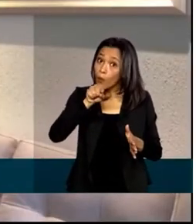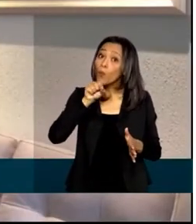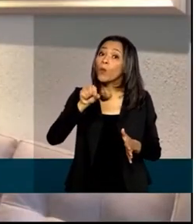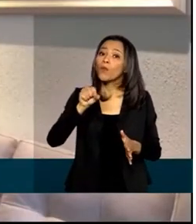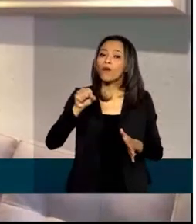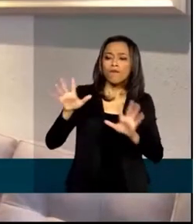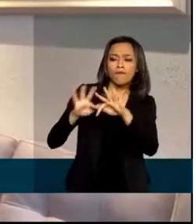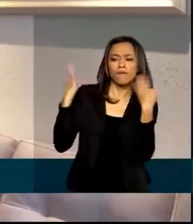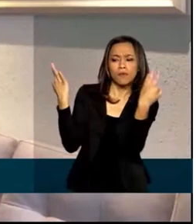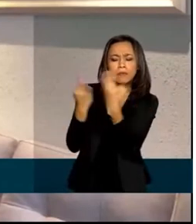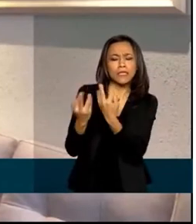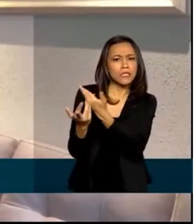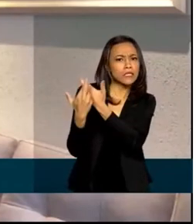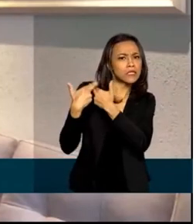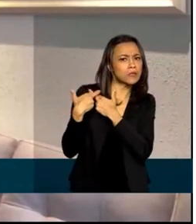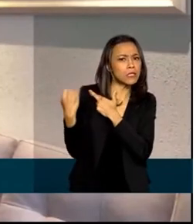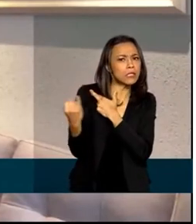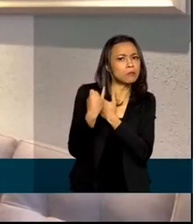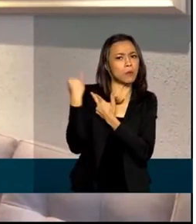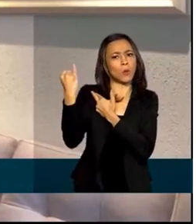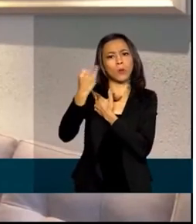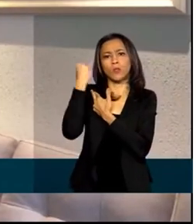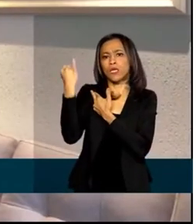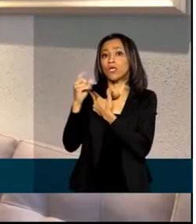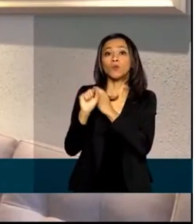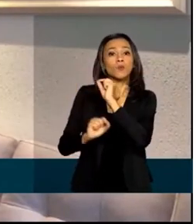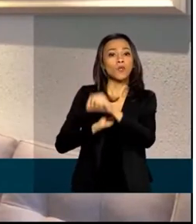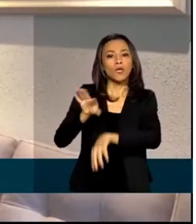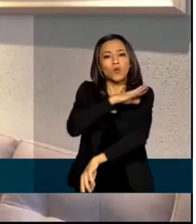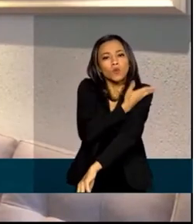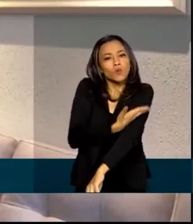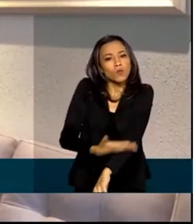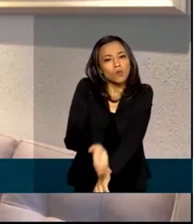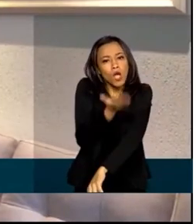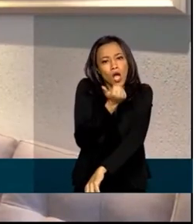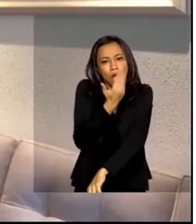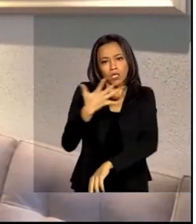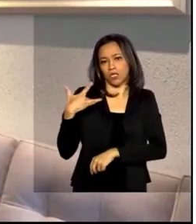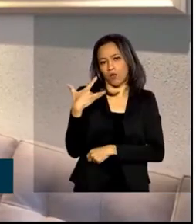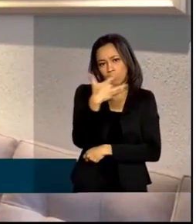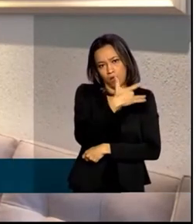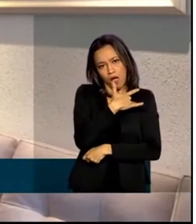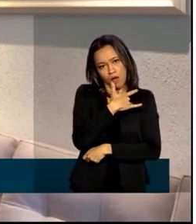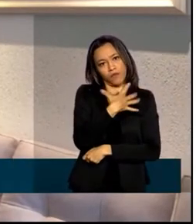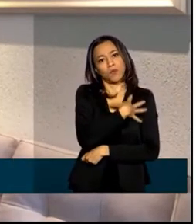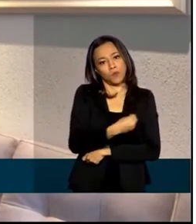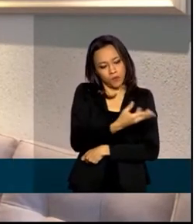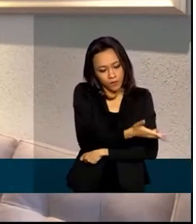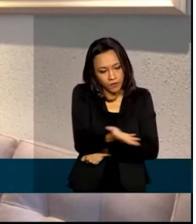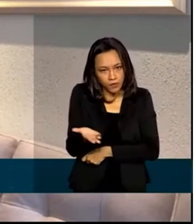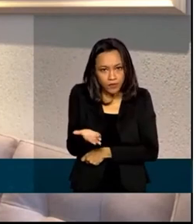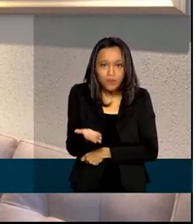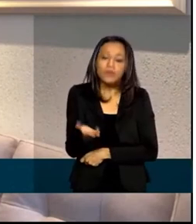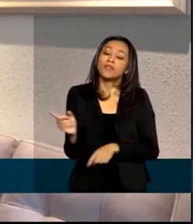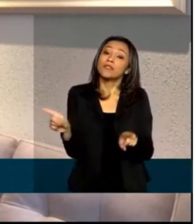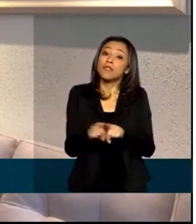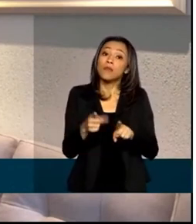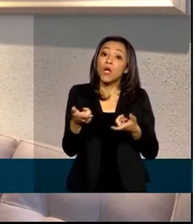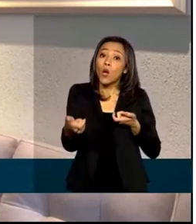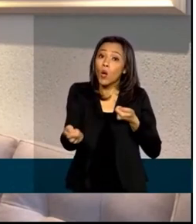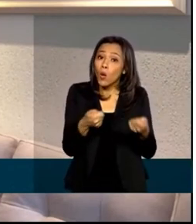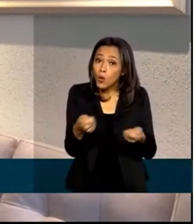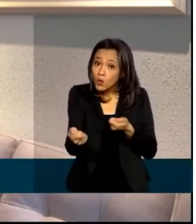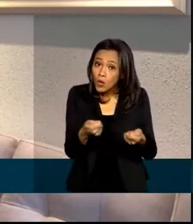papel fundamental no desenvolvimento dos hábitos alimentares saudáveis dos filhos e no controle do